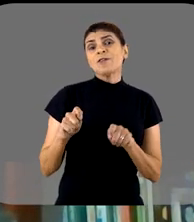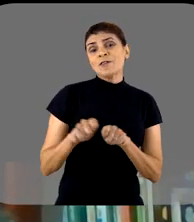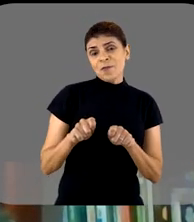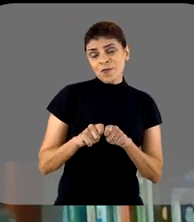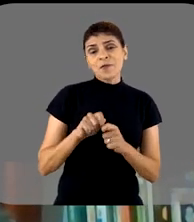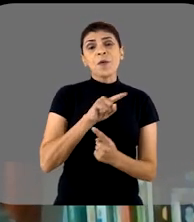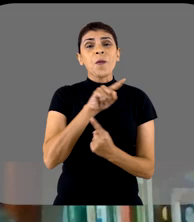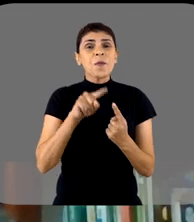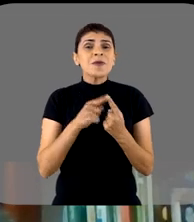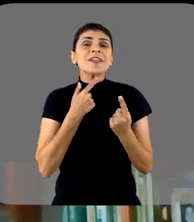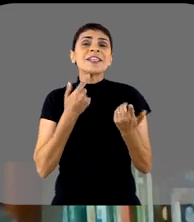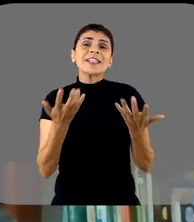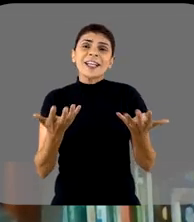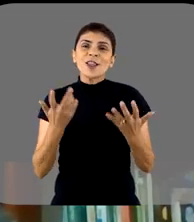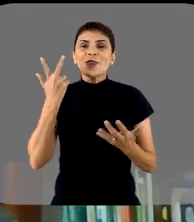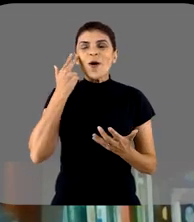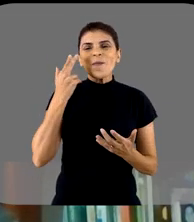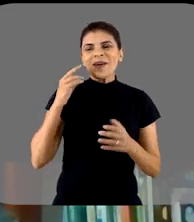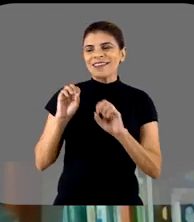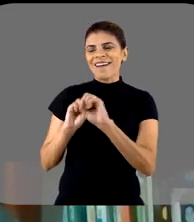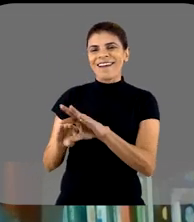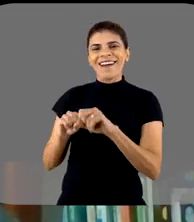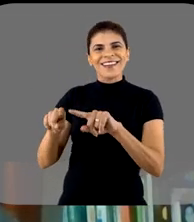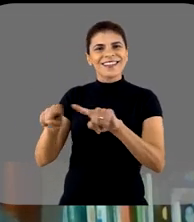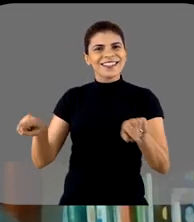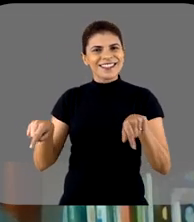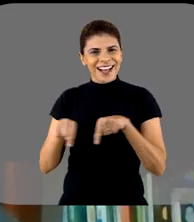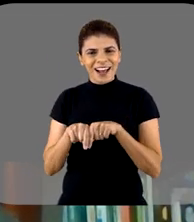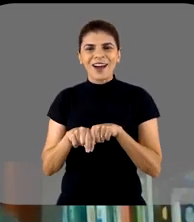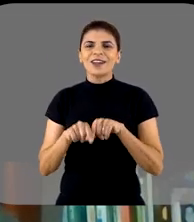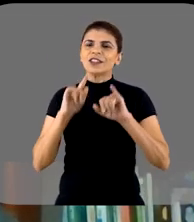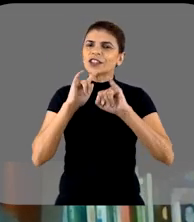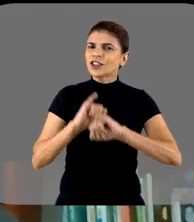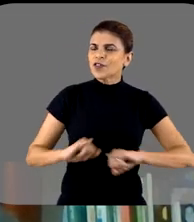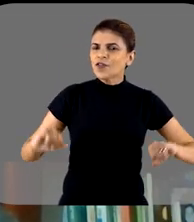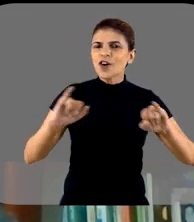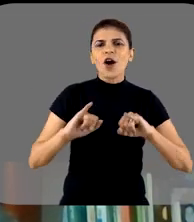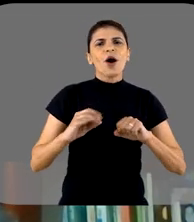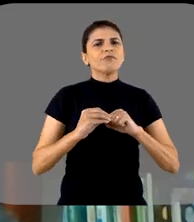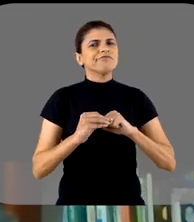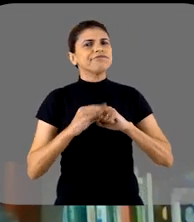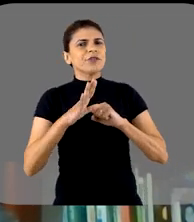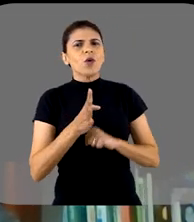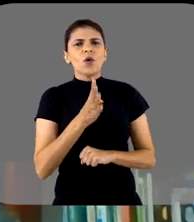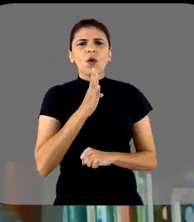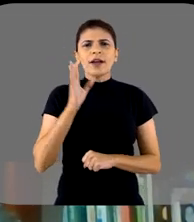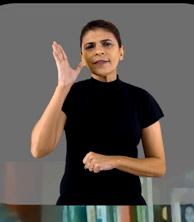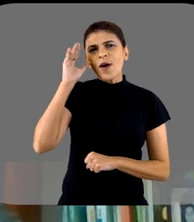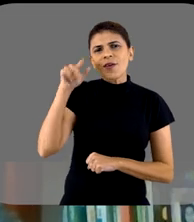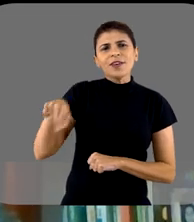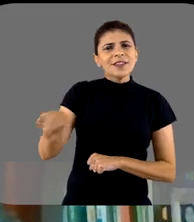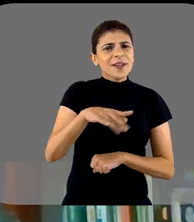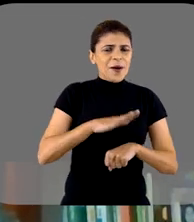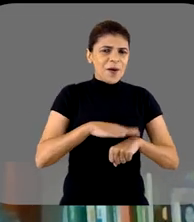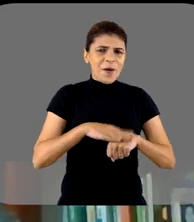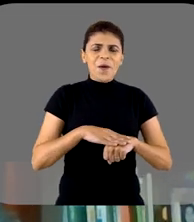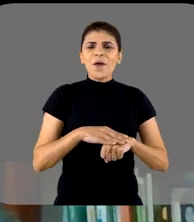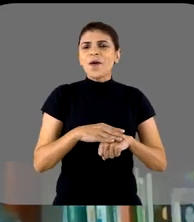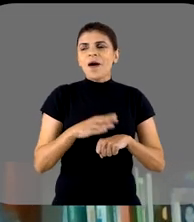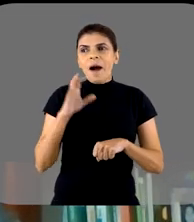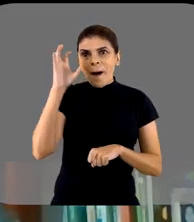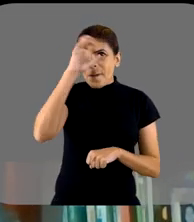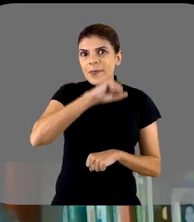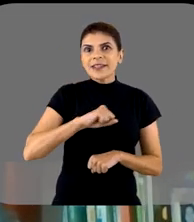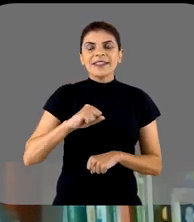que a gente faz, normalmente, em nossas salas de aulas, para divulgar o conhecimento, para levar aos alunos